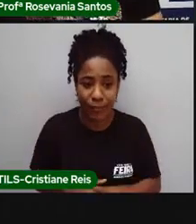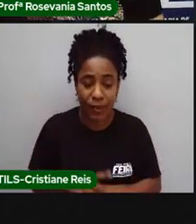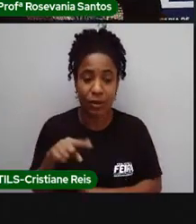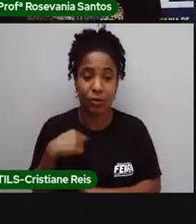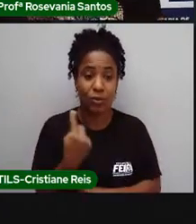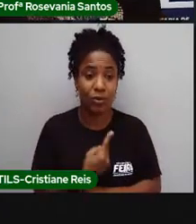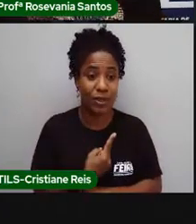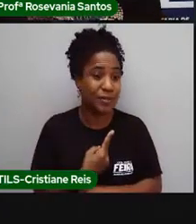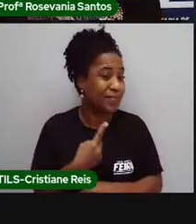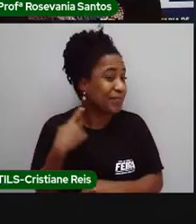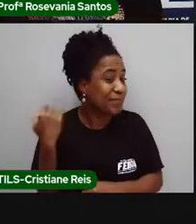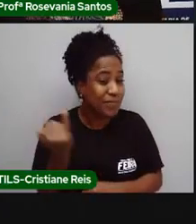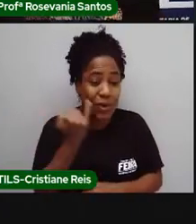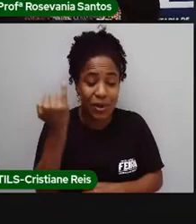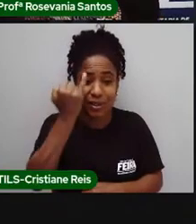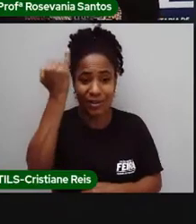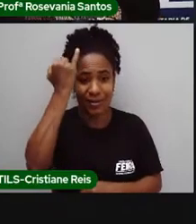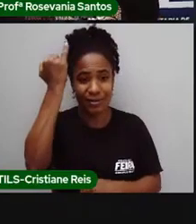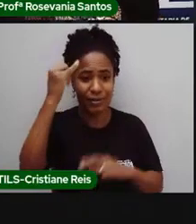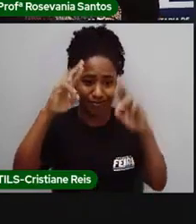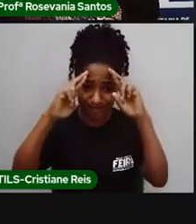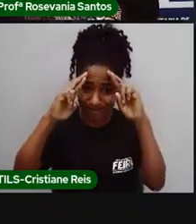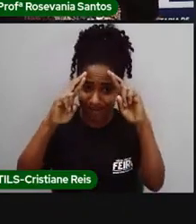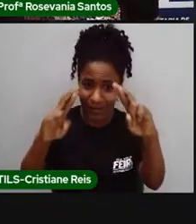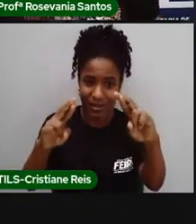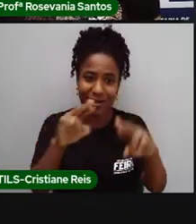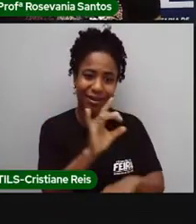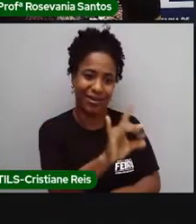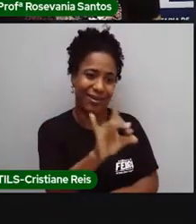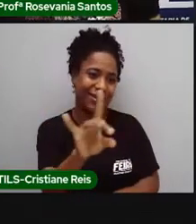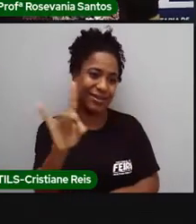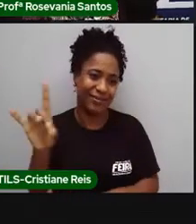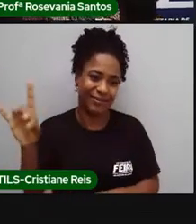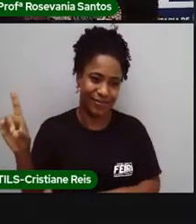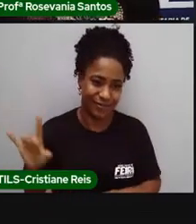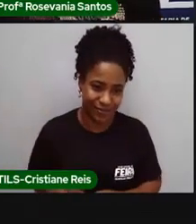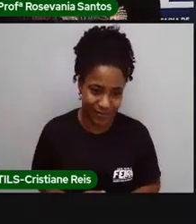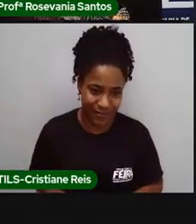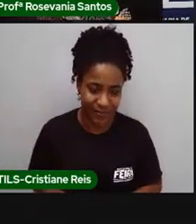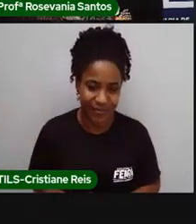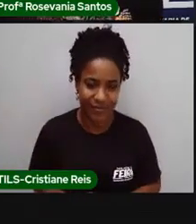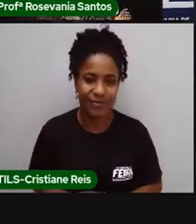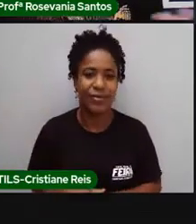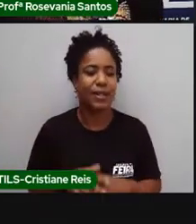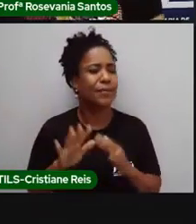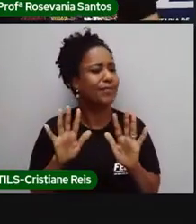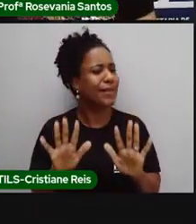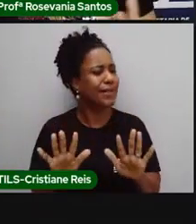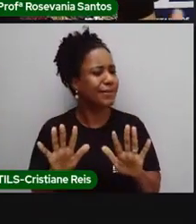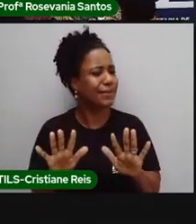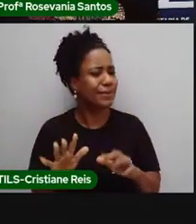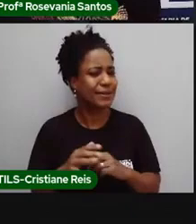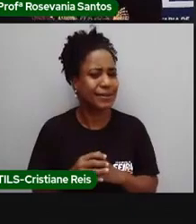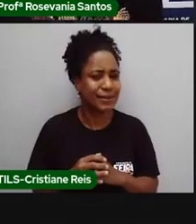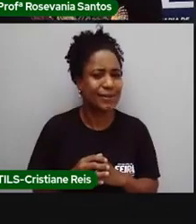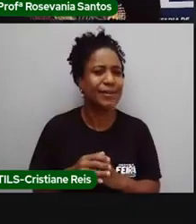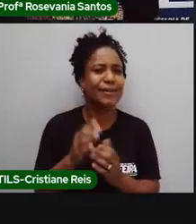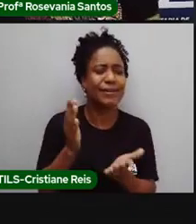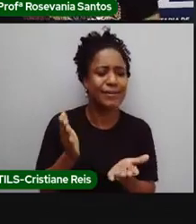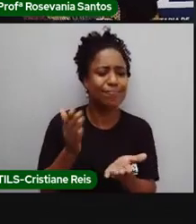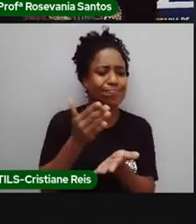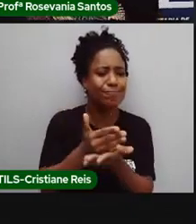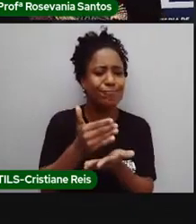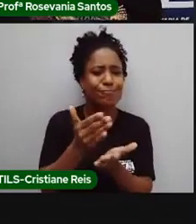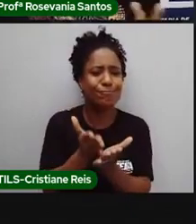cada um desses profissionais, né? Bom, mas aí essa profissão, né, essa divisão social,